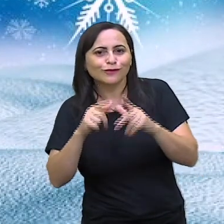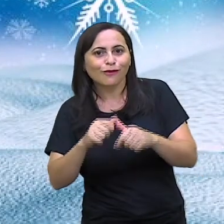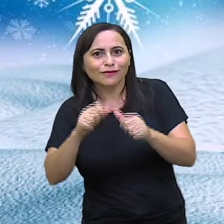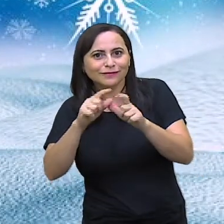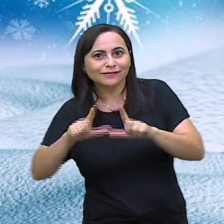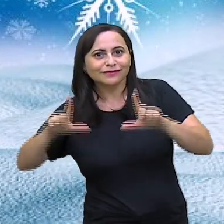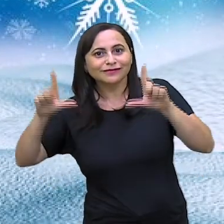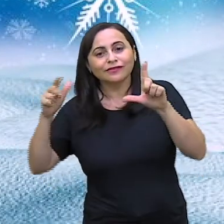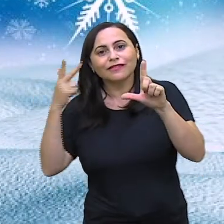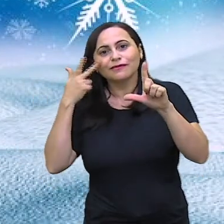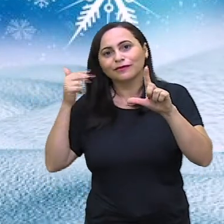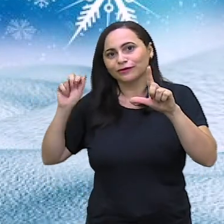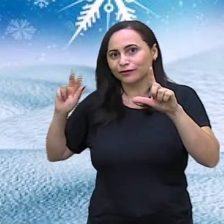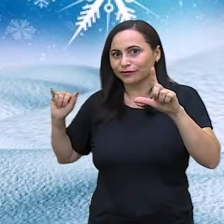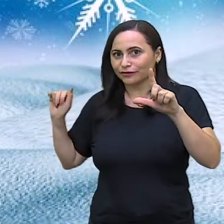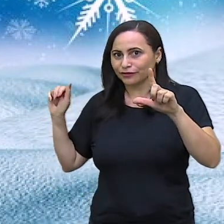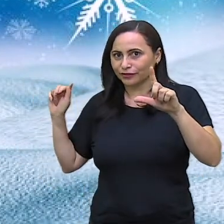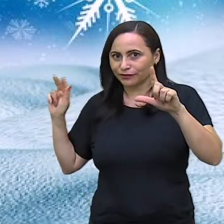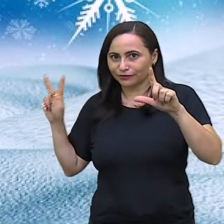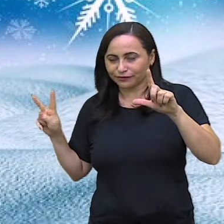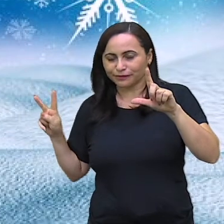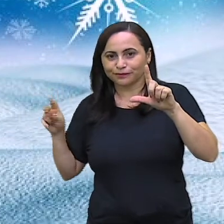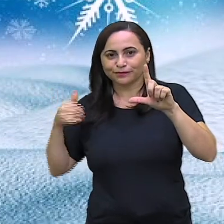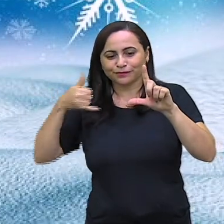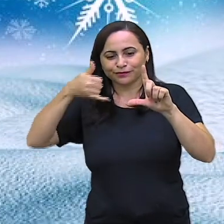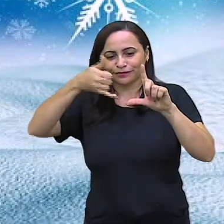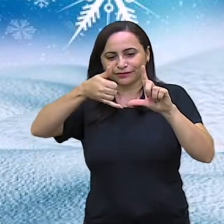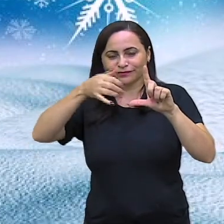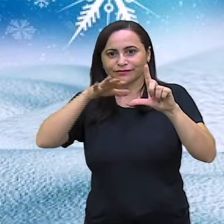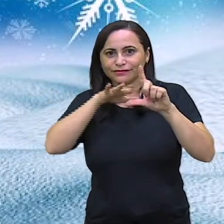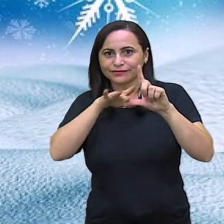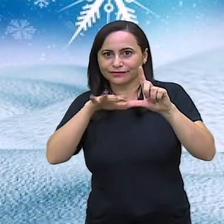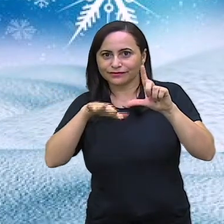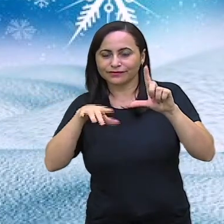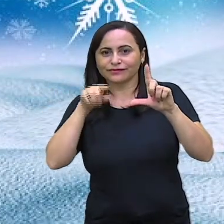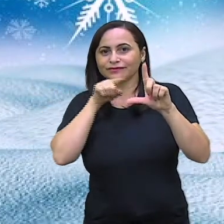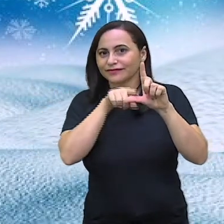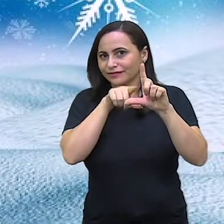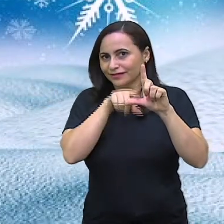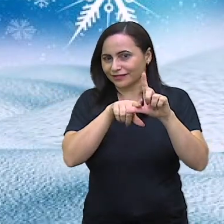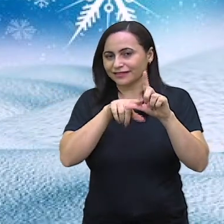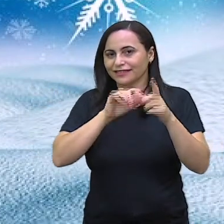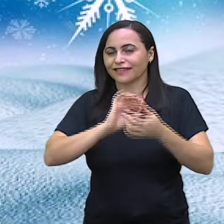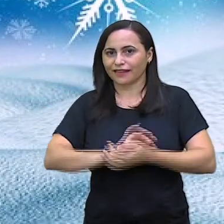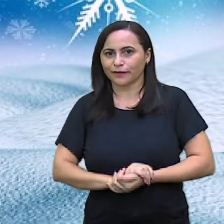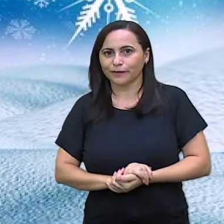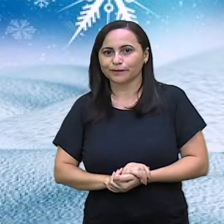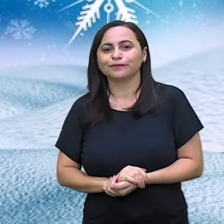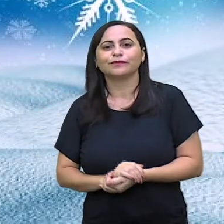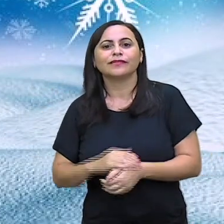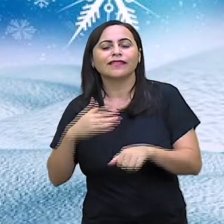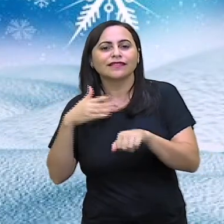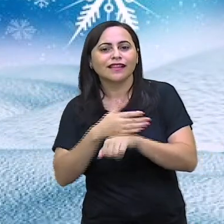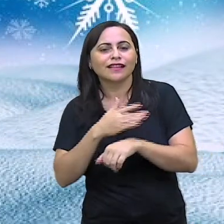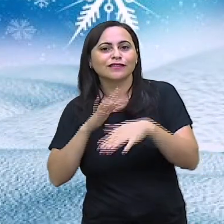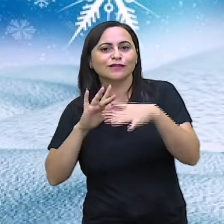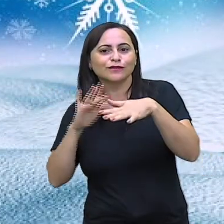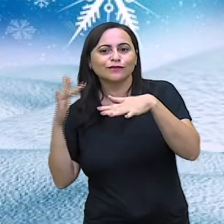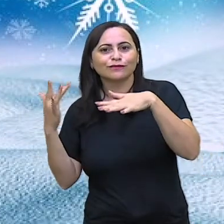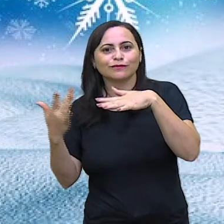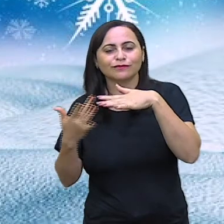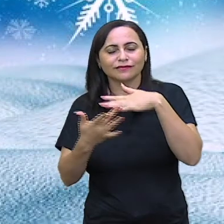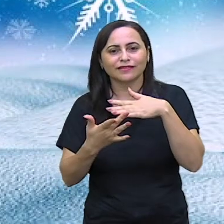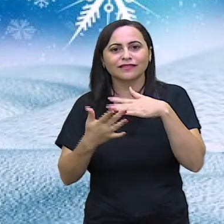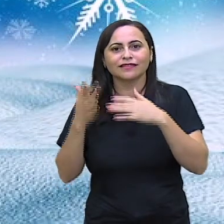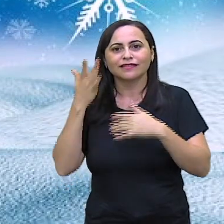plataforma SMEDGV, aponte a câmera do seu celular na imagem que aparece no canto da tela. Acesse nossas